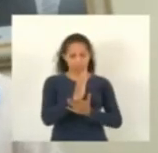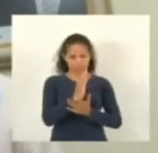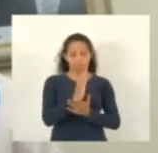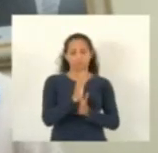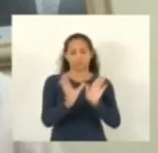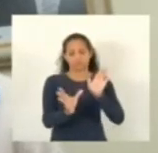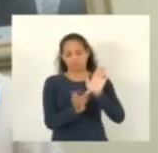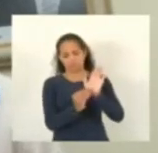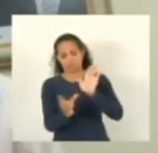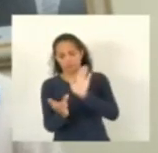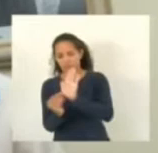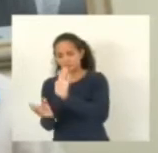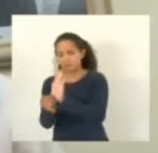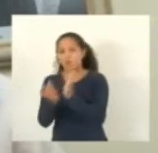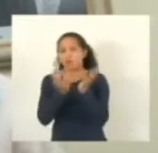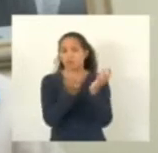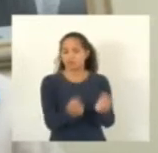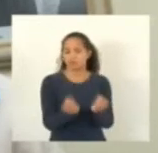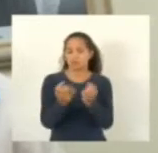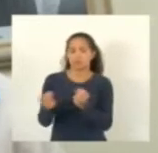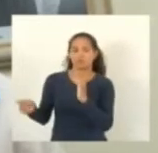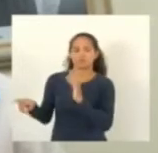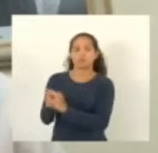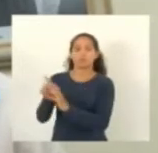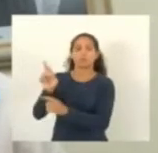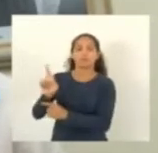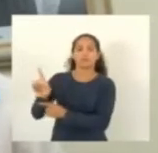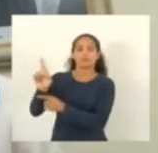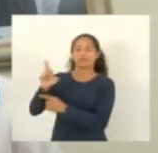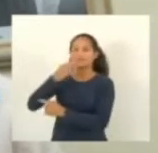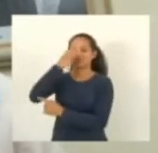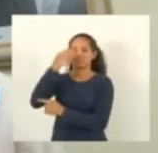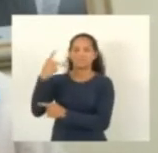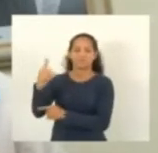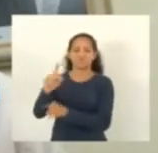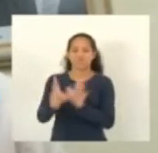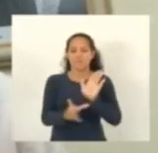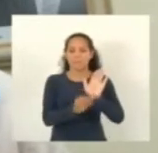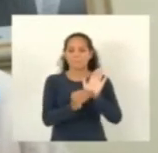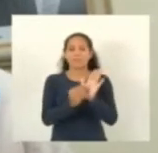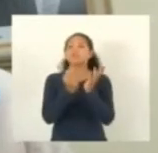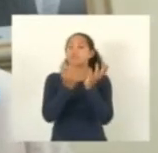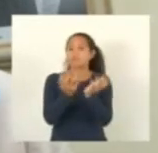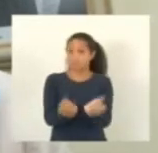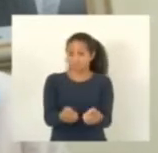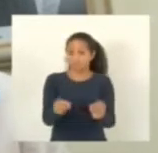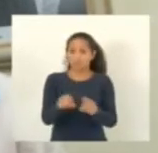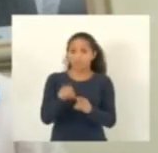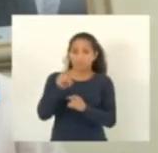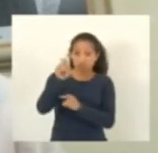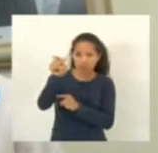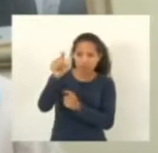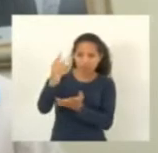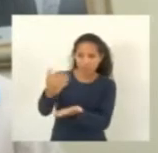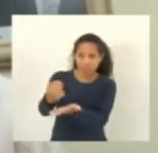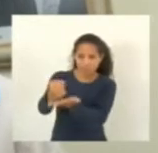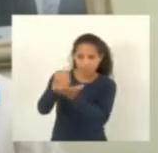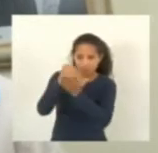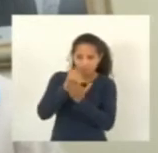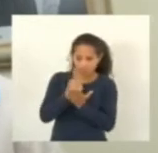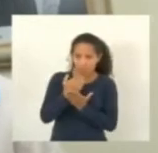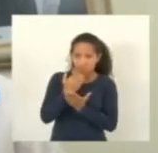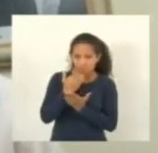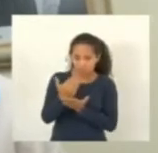emendas sugeridas pela duta procuradoria e nesse momento peço o apoio de vossa excelência pra que ao